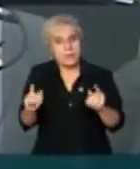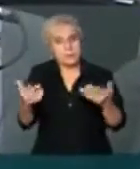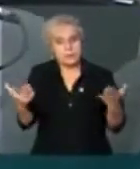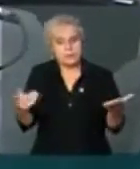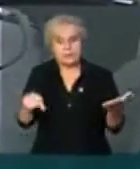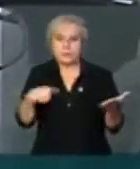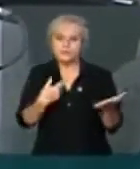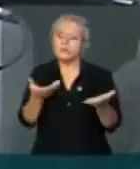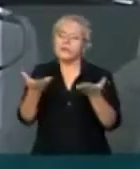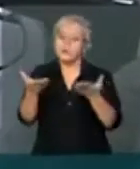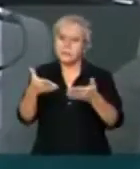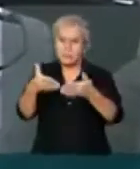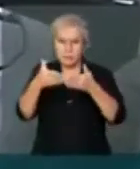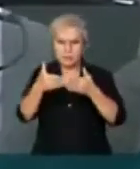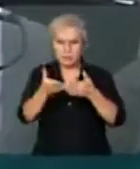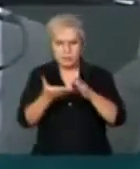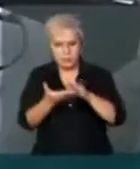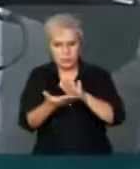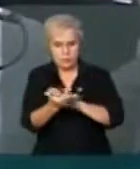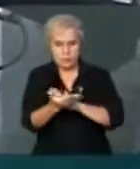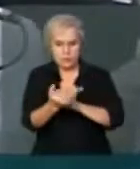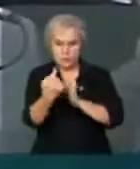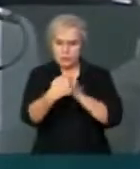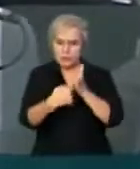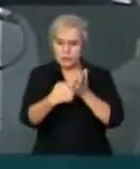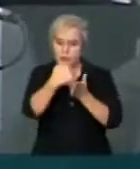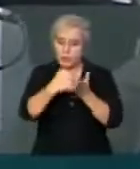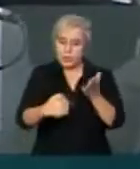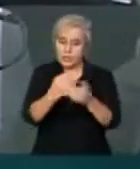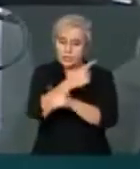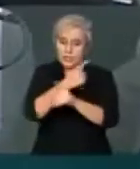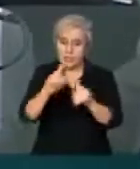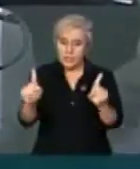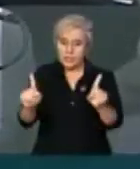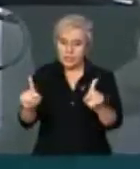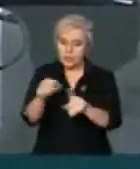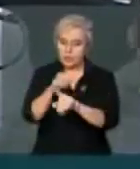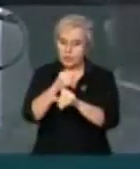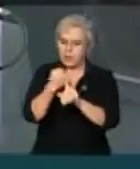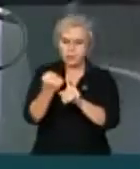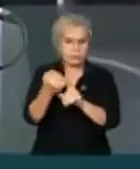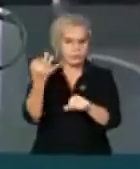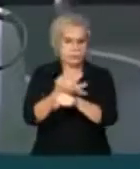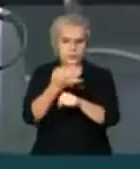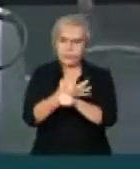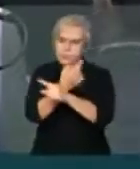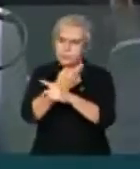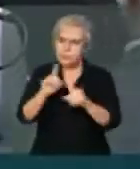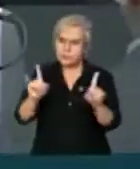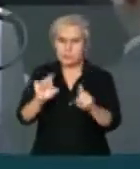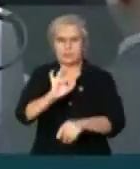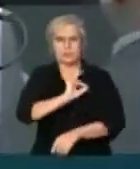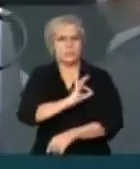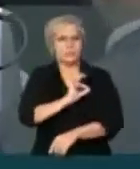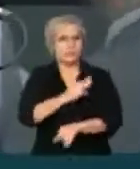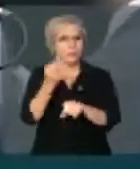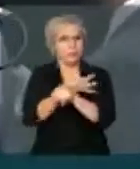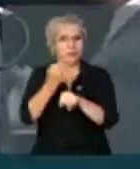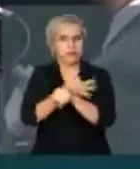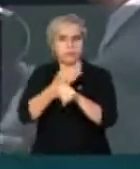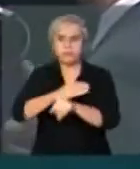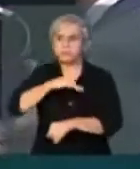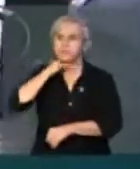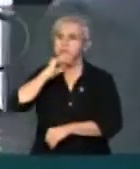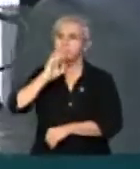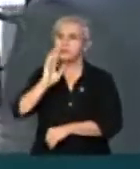nós queremos encaminhar a não retirada de pauta que a sociedade não aguenta mais e a polícia não aguenta mais